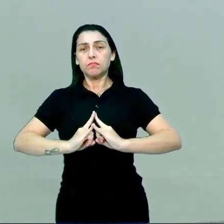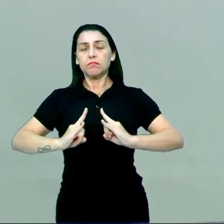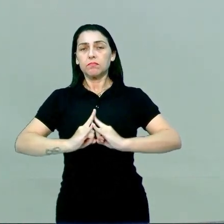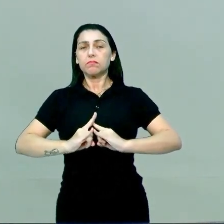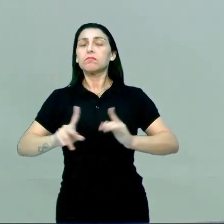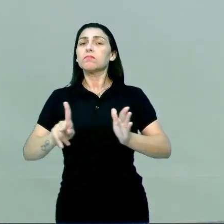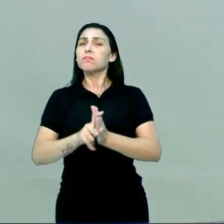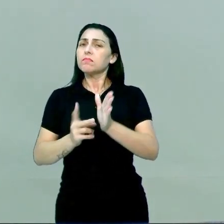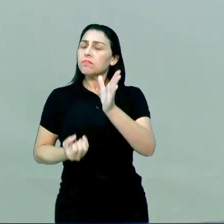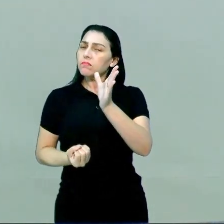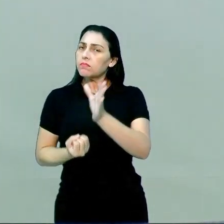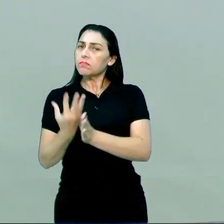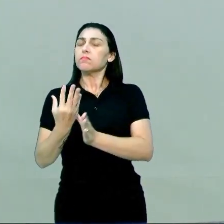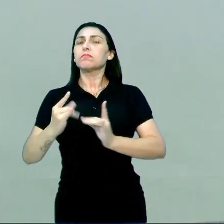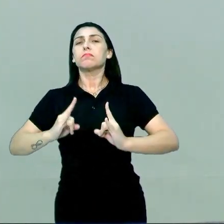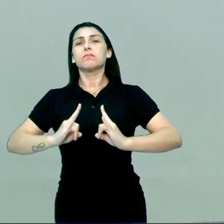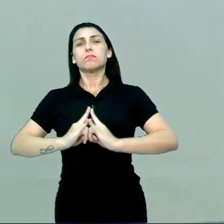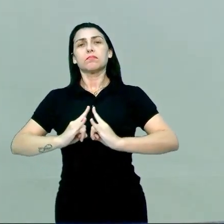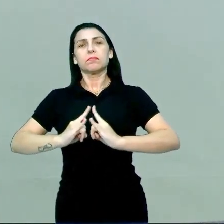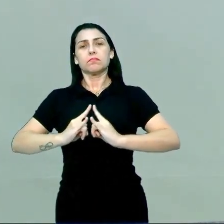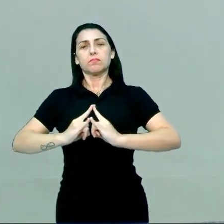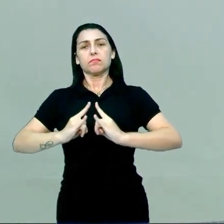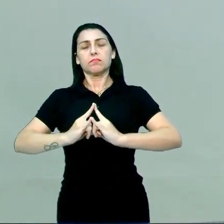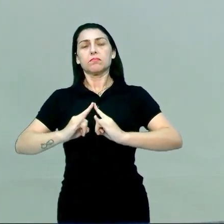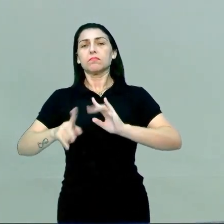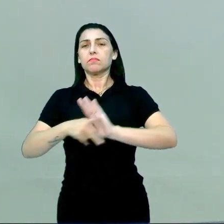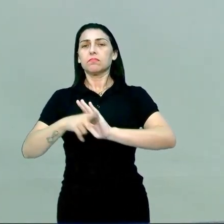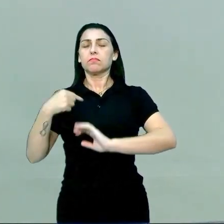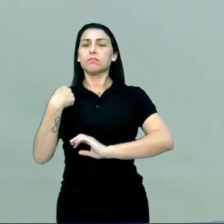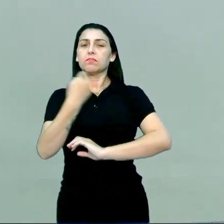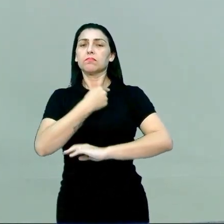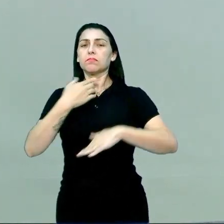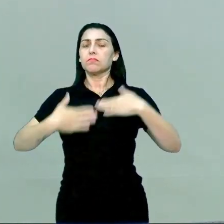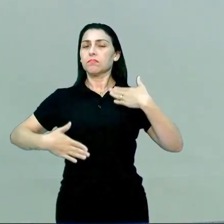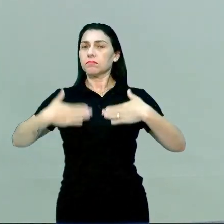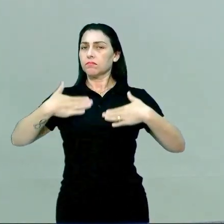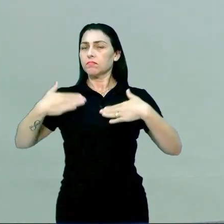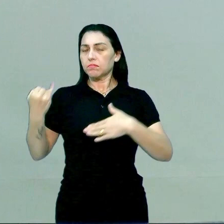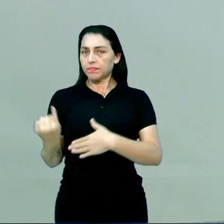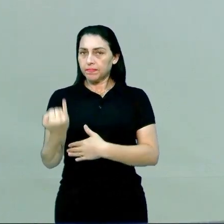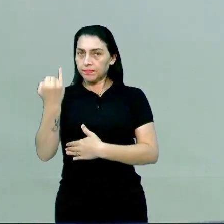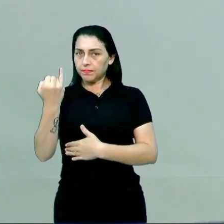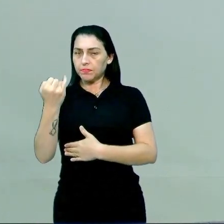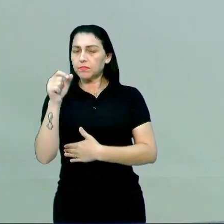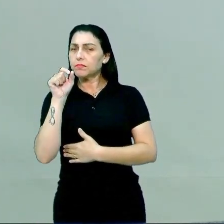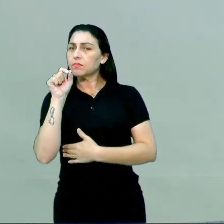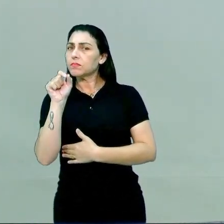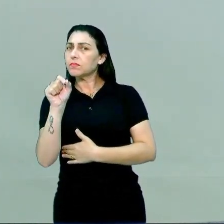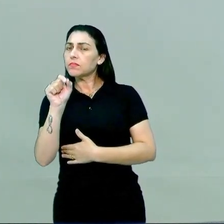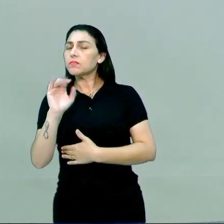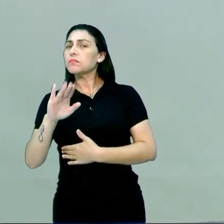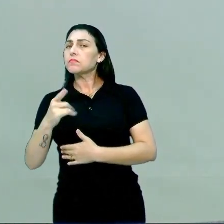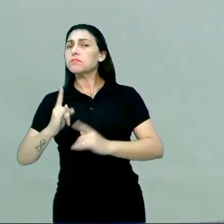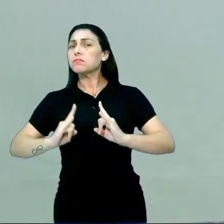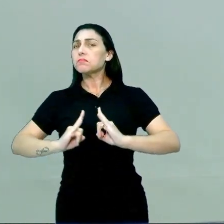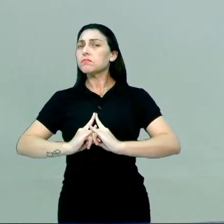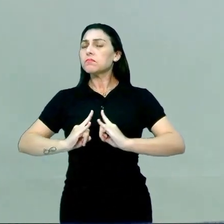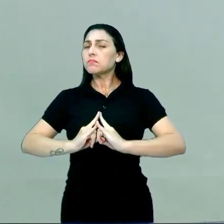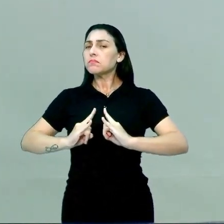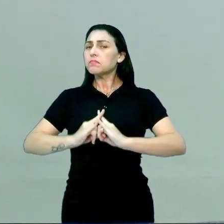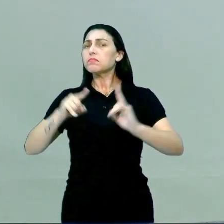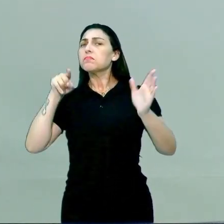ele que vai produzir os hormônios que vão para o nosso corpo, que são extremamente importantes. O que seria esses hormônios?